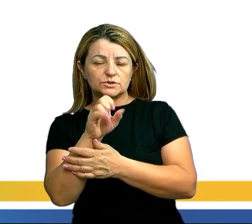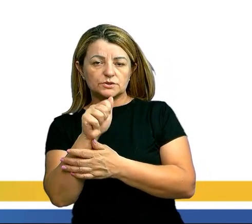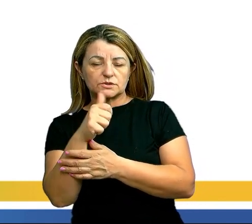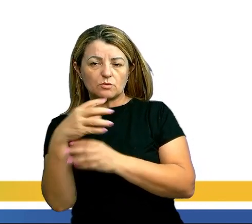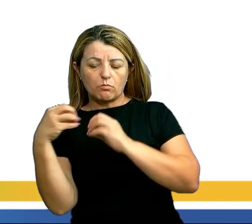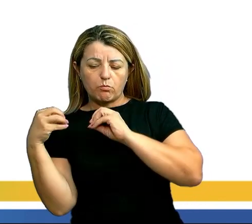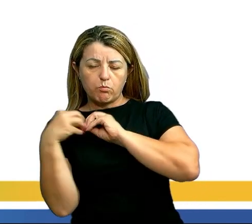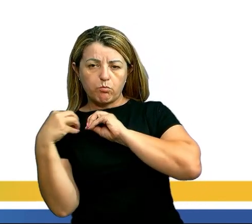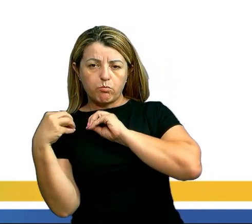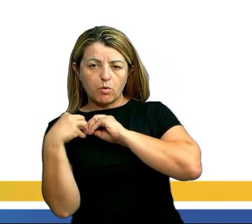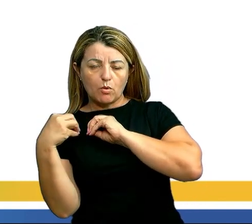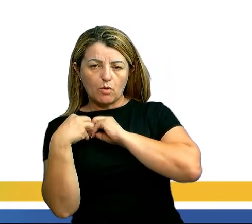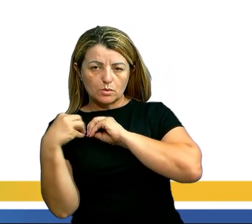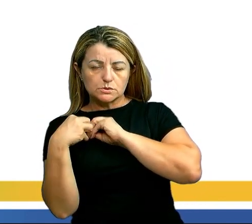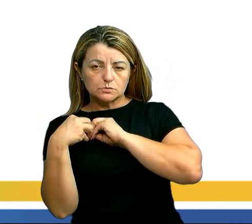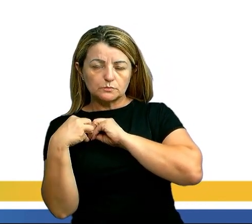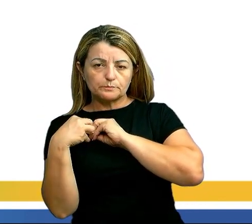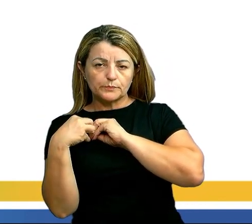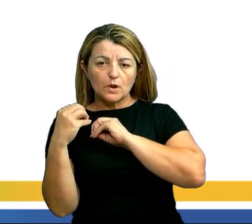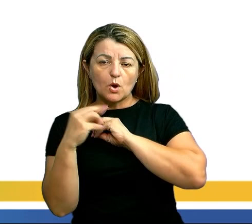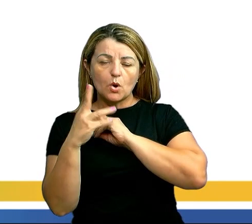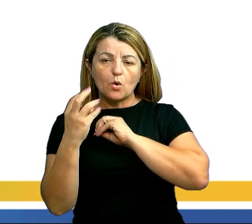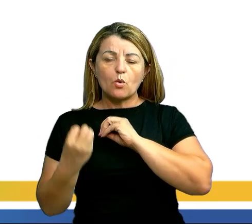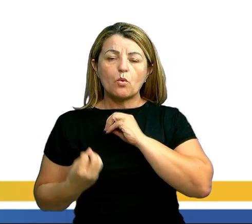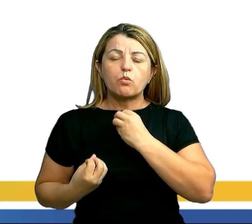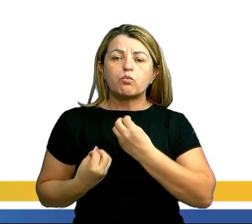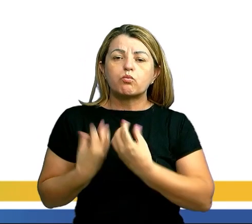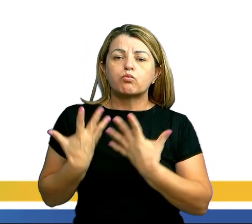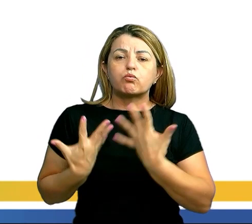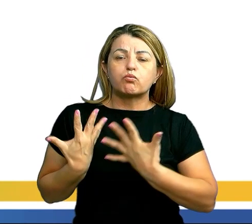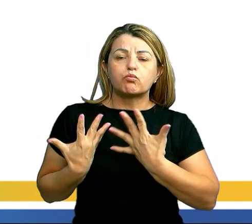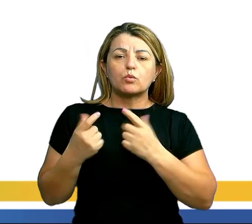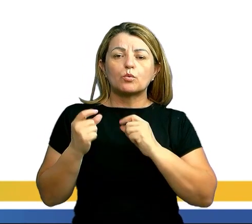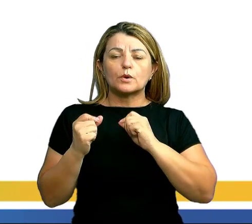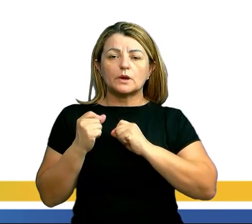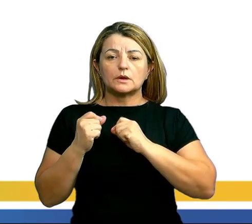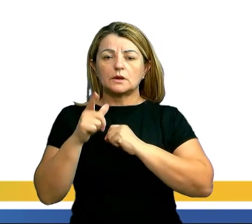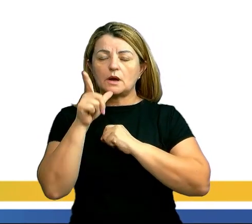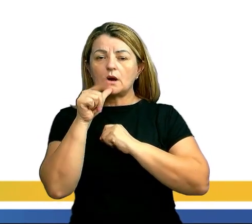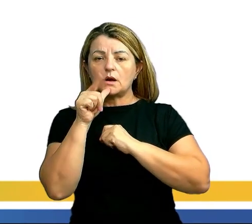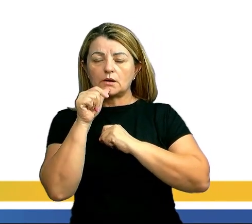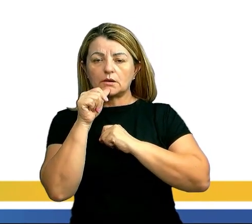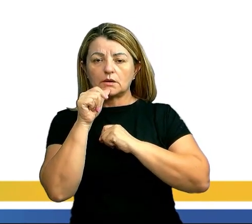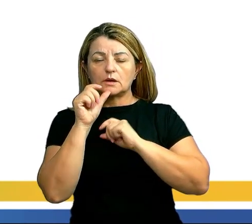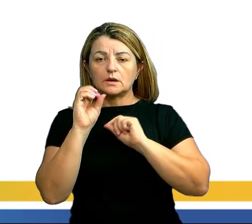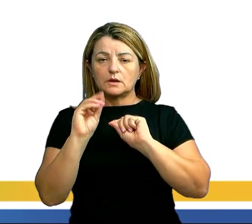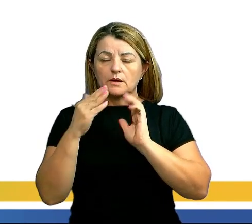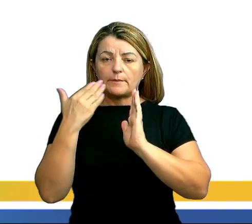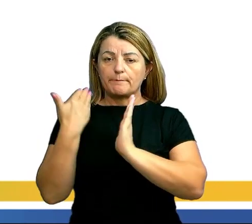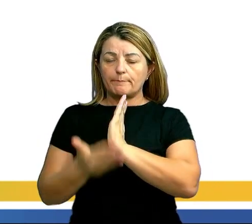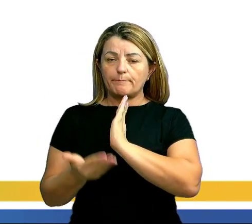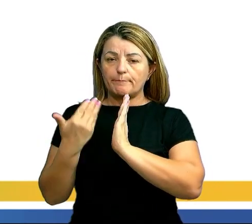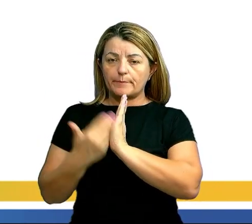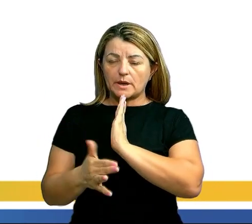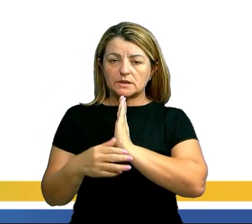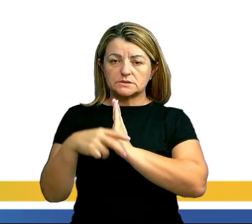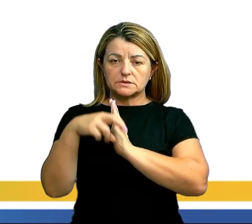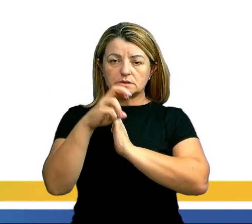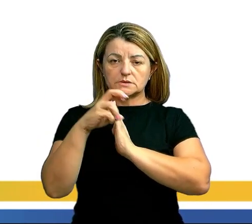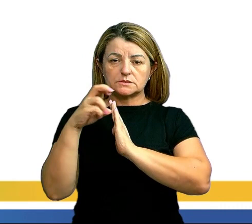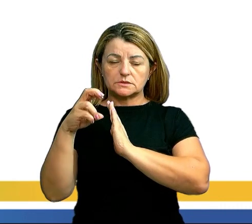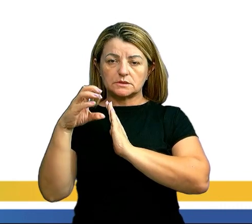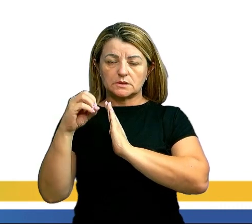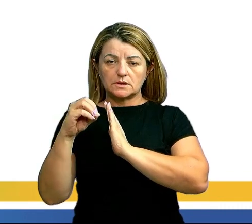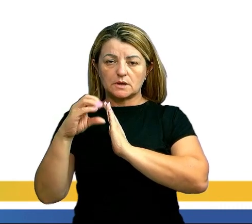e a evaporação da água se considerarmos apenas a perda de energia por evaporação perde-se 540 calorias